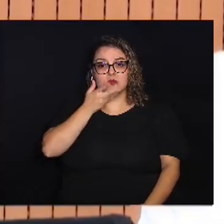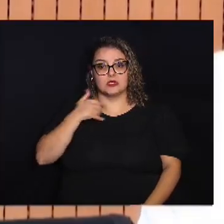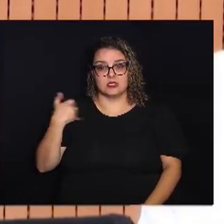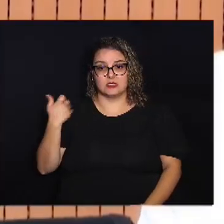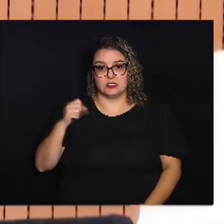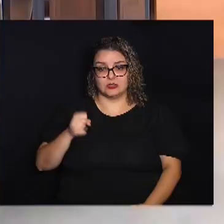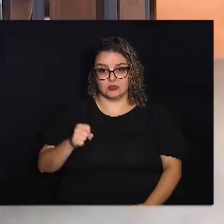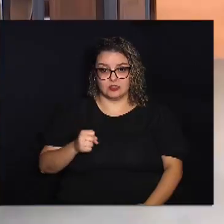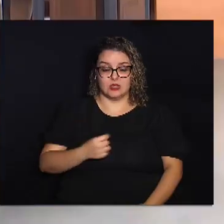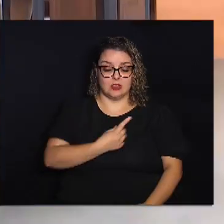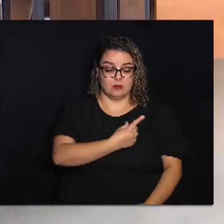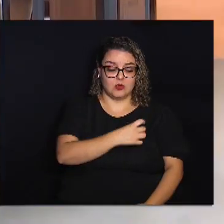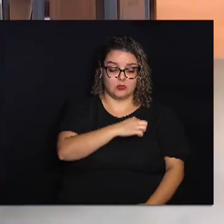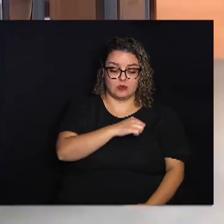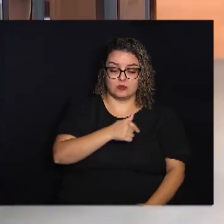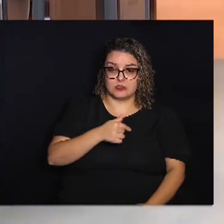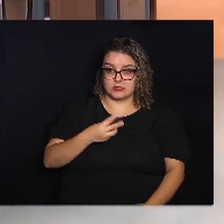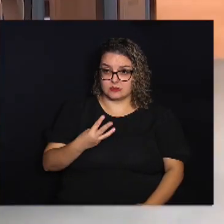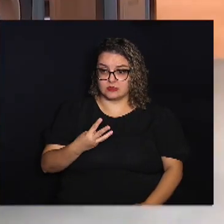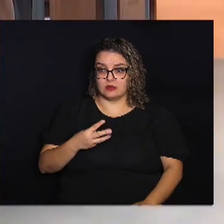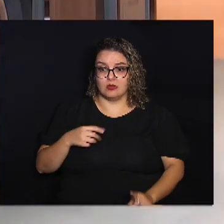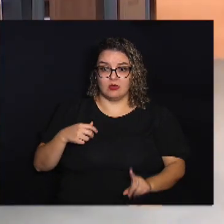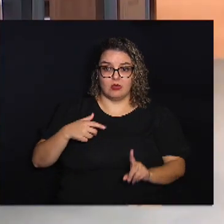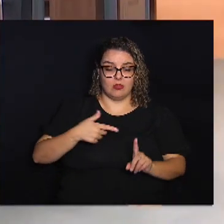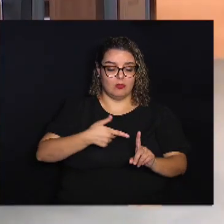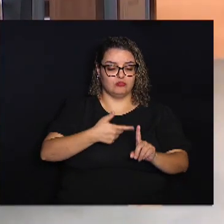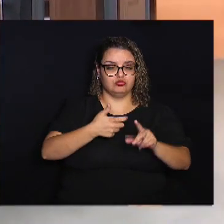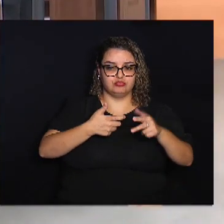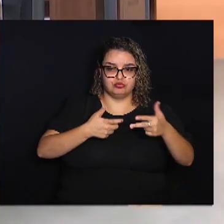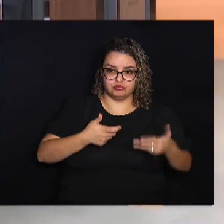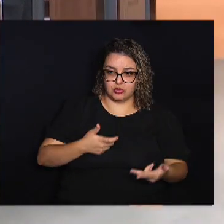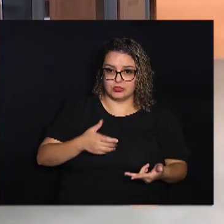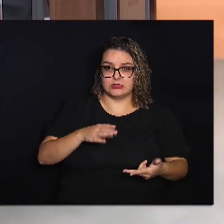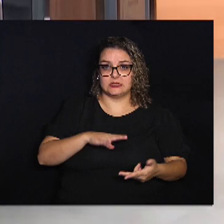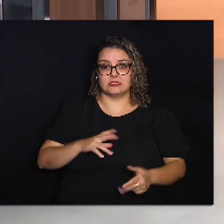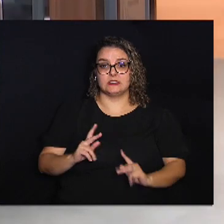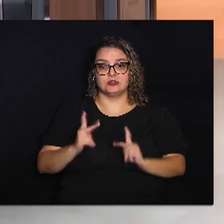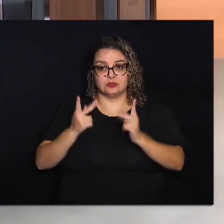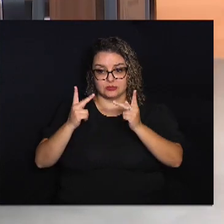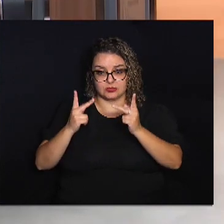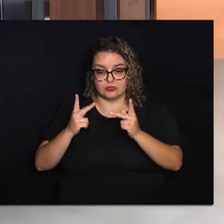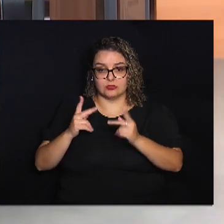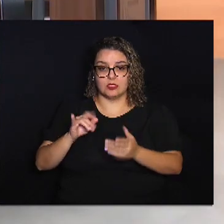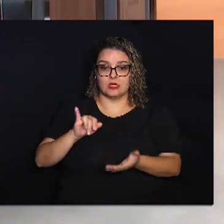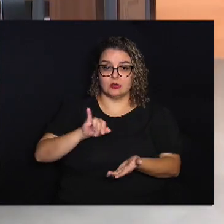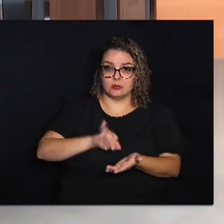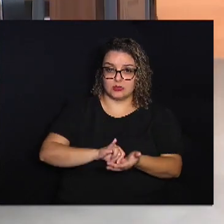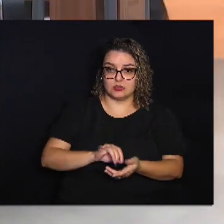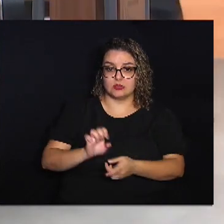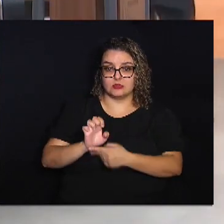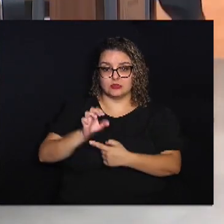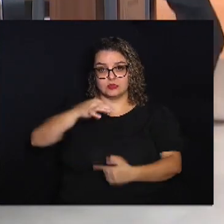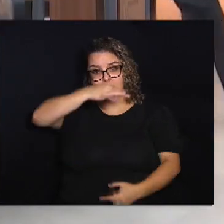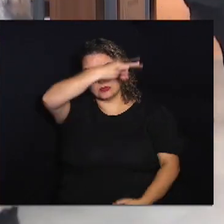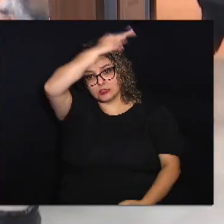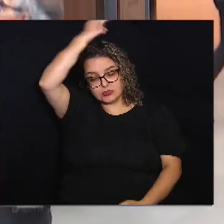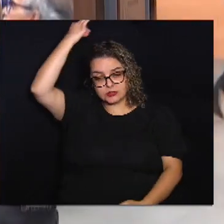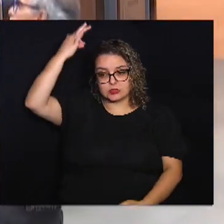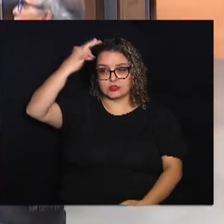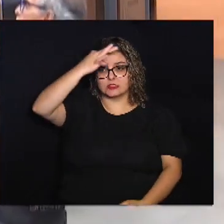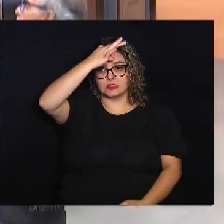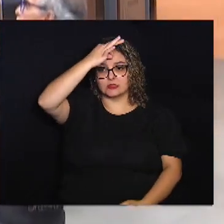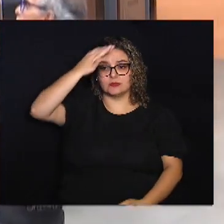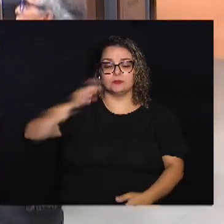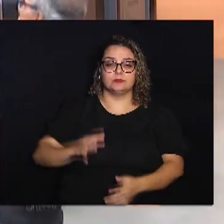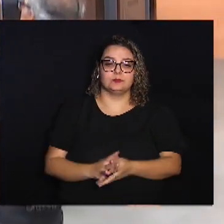1973 Na cidade de Vitória Capital Do estado do Espírito Santo